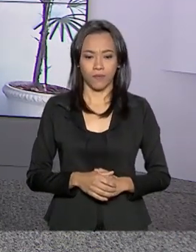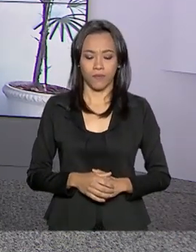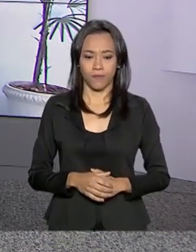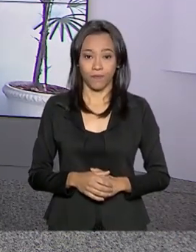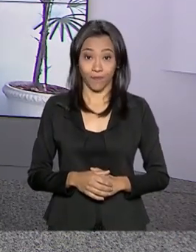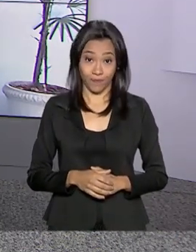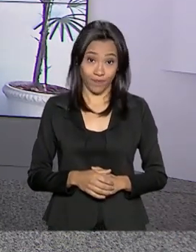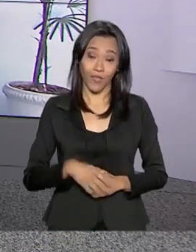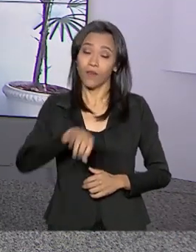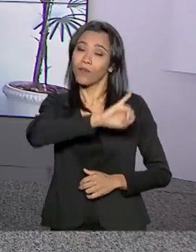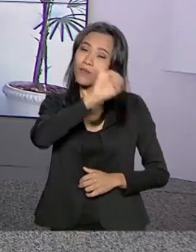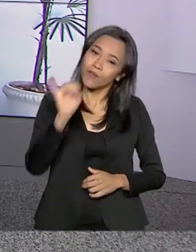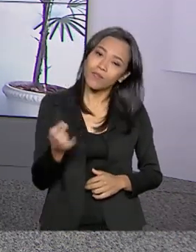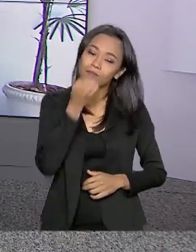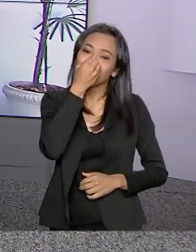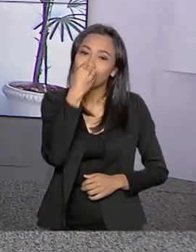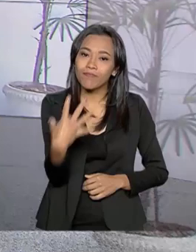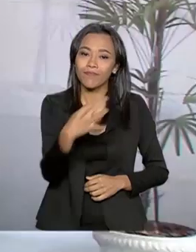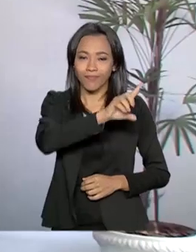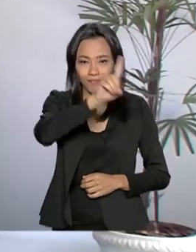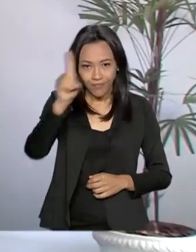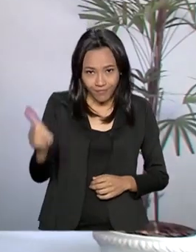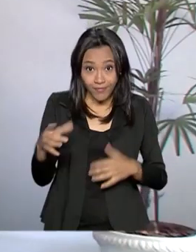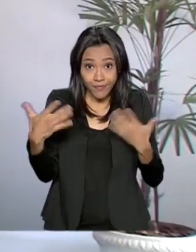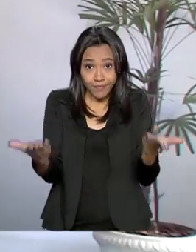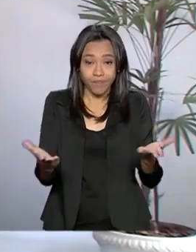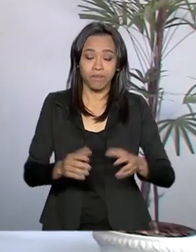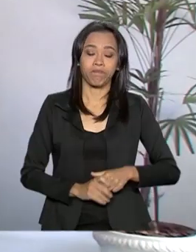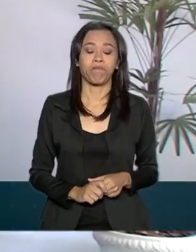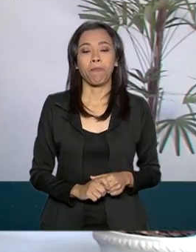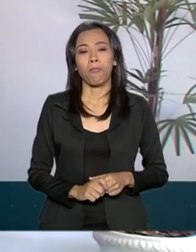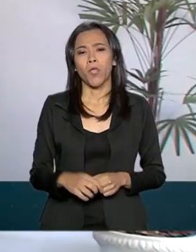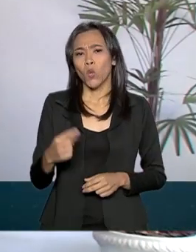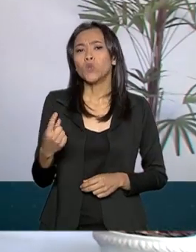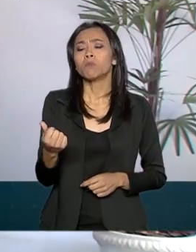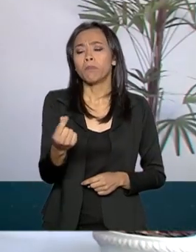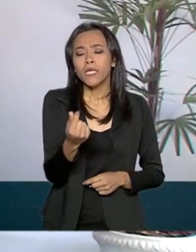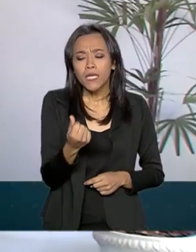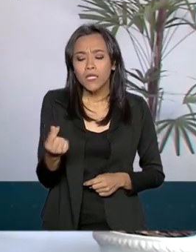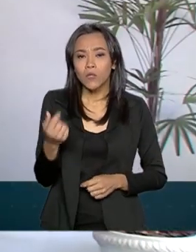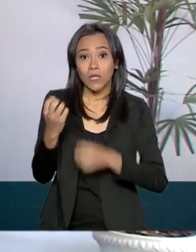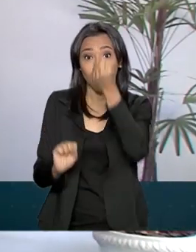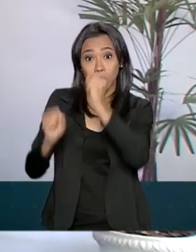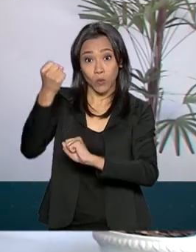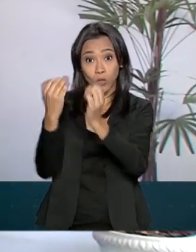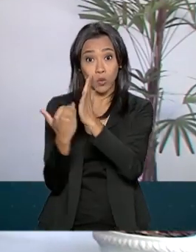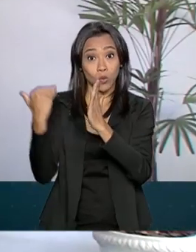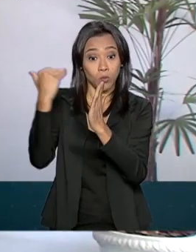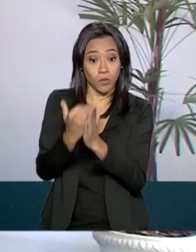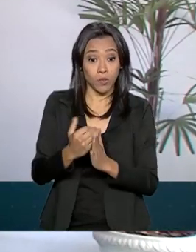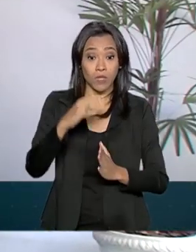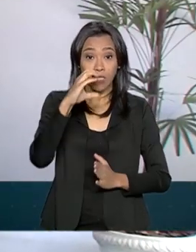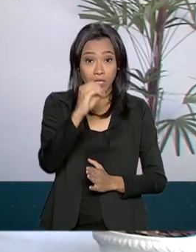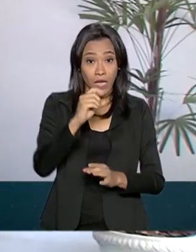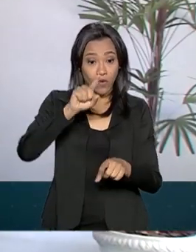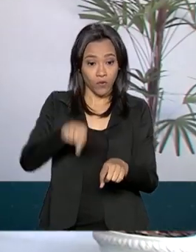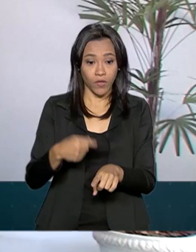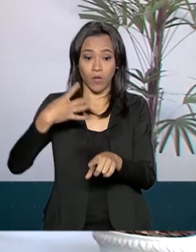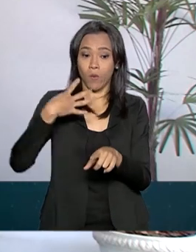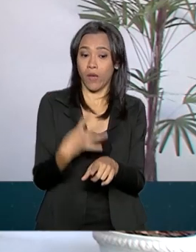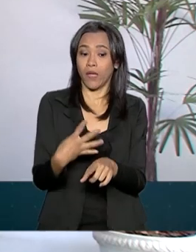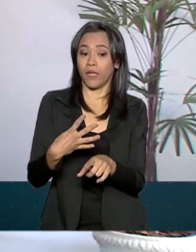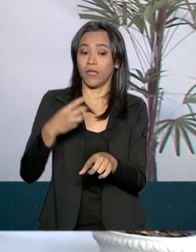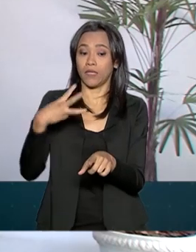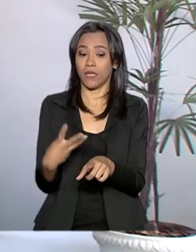Olá Mara, bom dia. Então, os preços da indústria subiram 0,43%